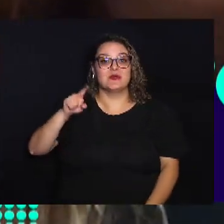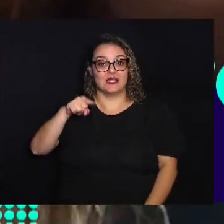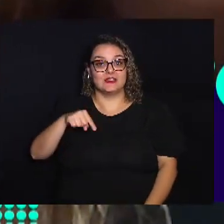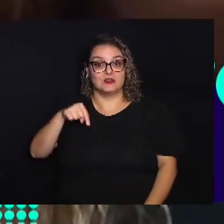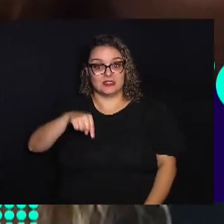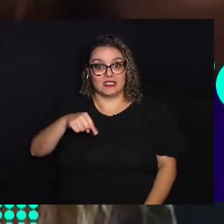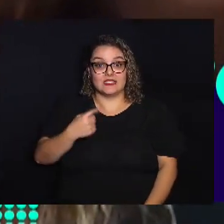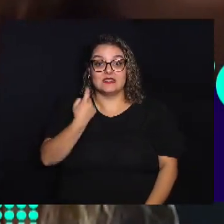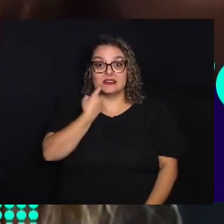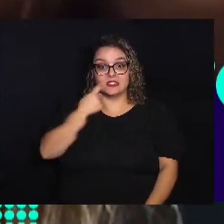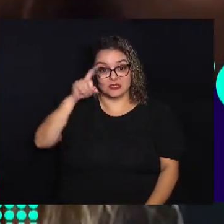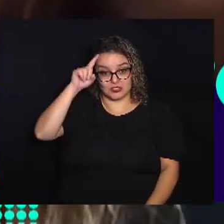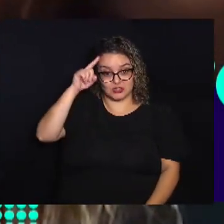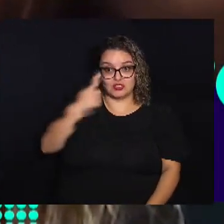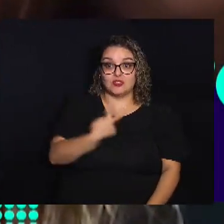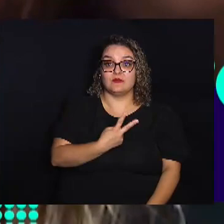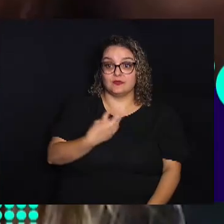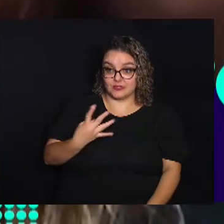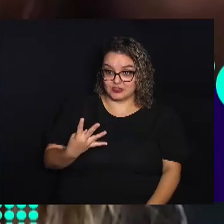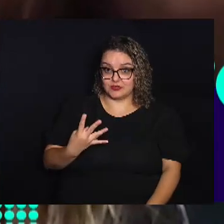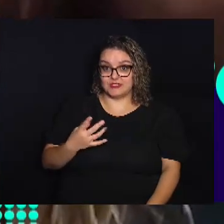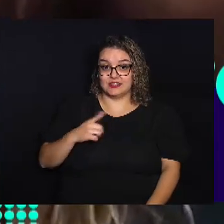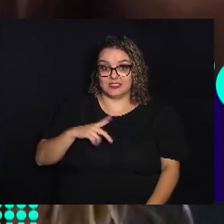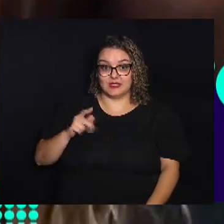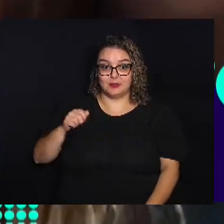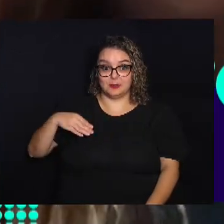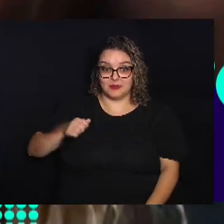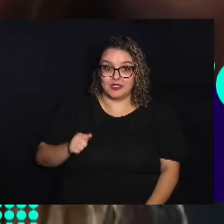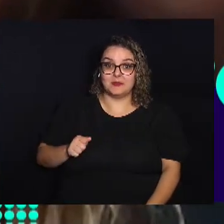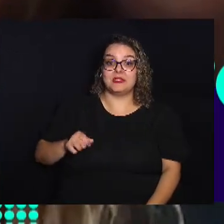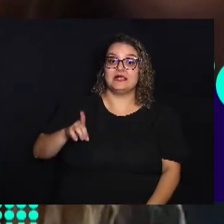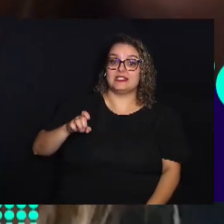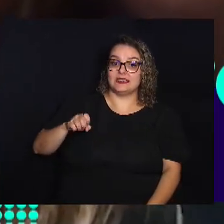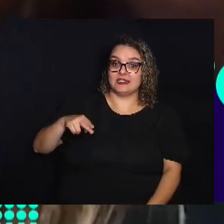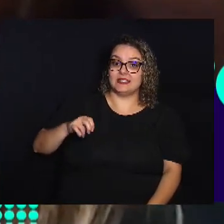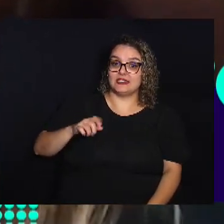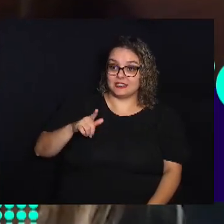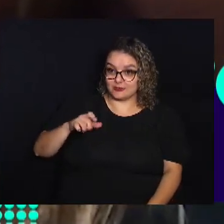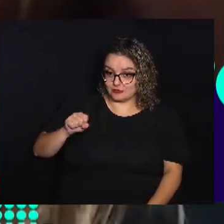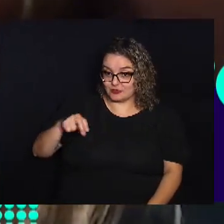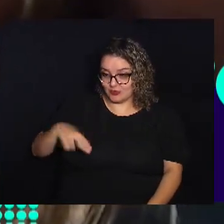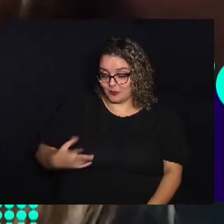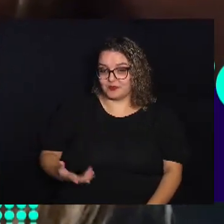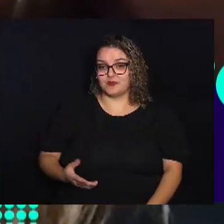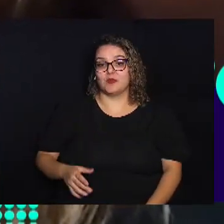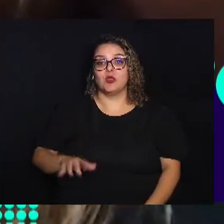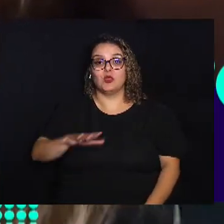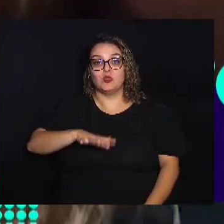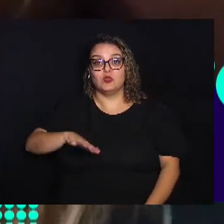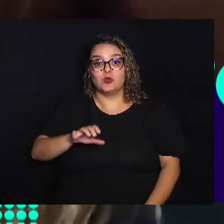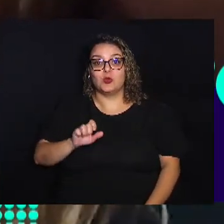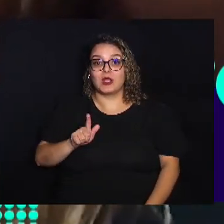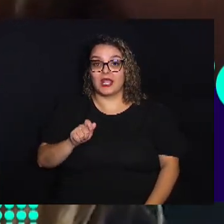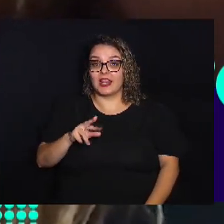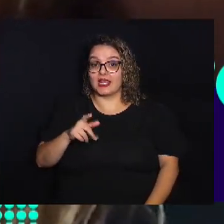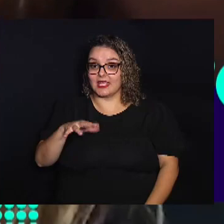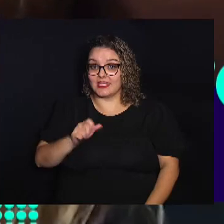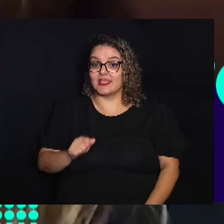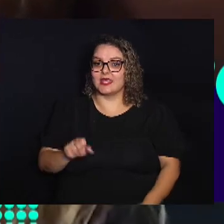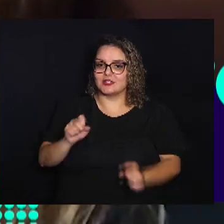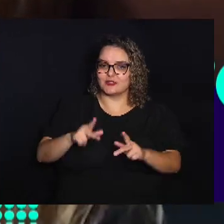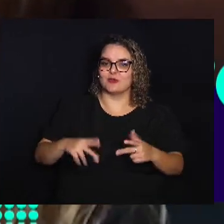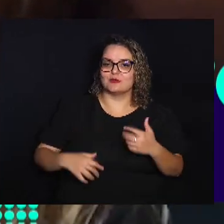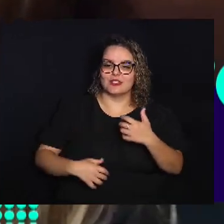sexta-feira Dia 24 Tem Pamela Paz Denilson Na festa junina Do Galeria Shopping Tocando muito Sertanês pra vocês